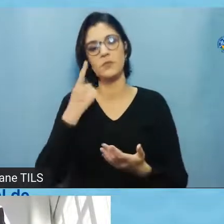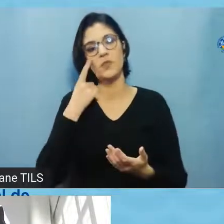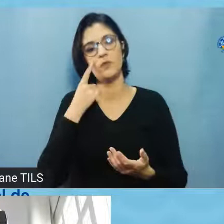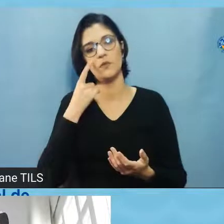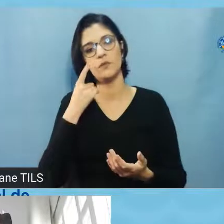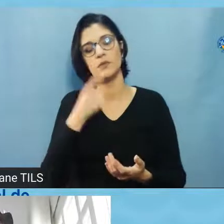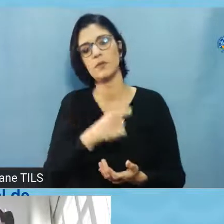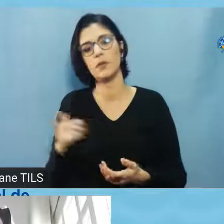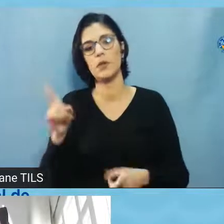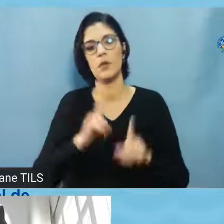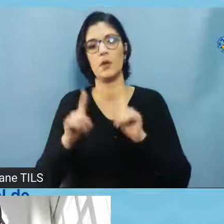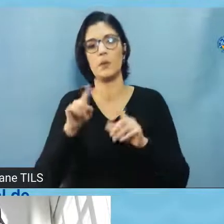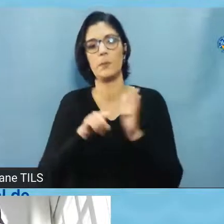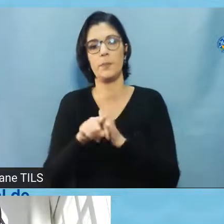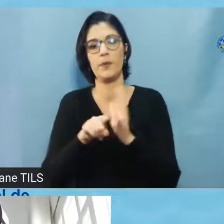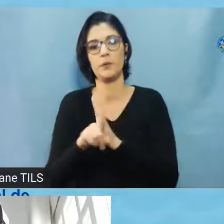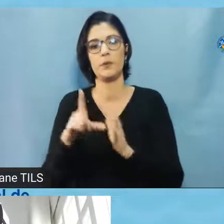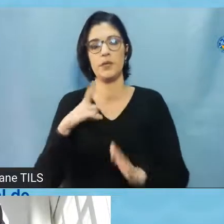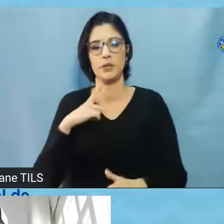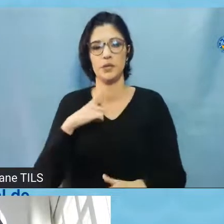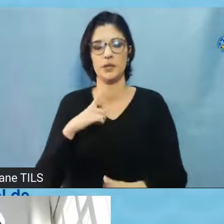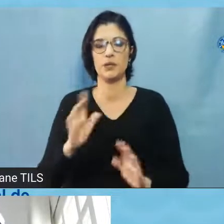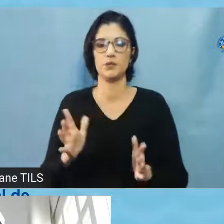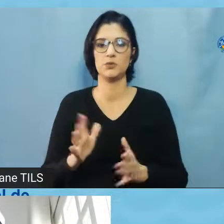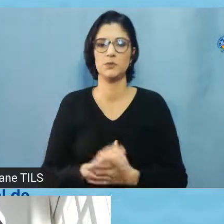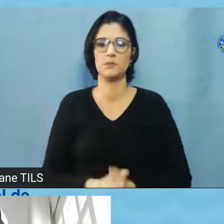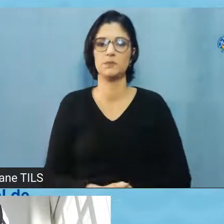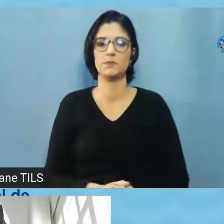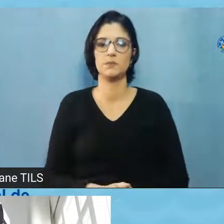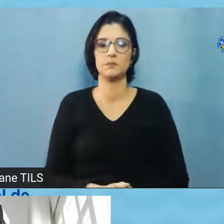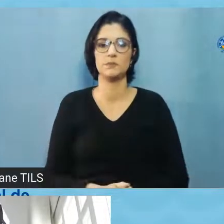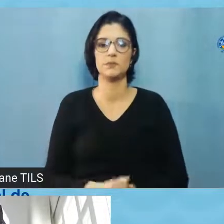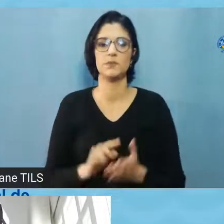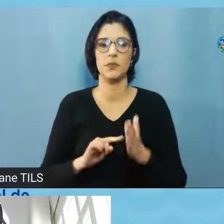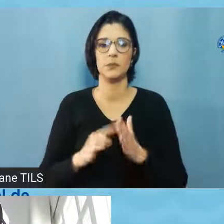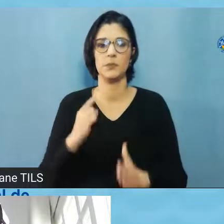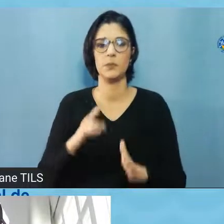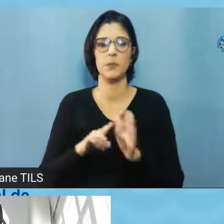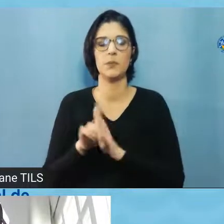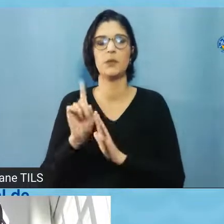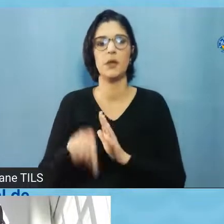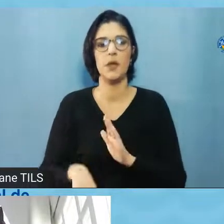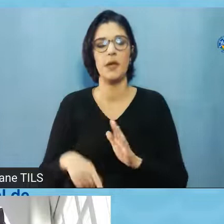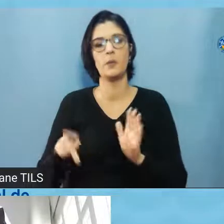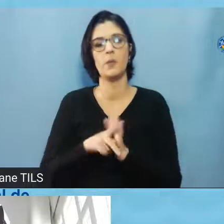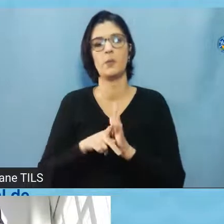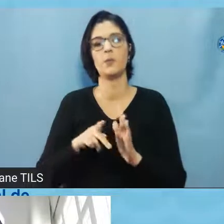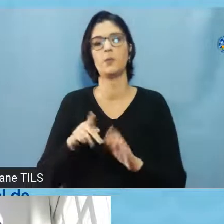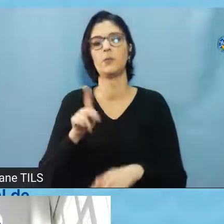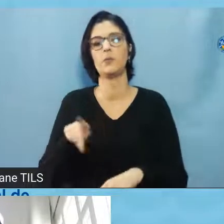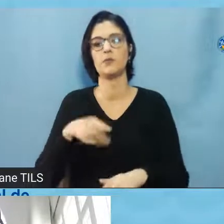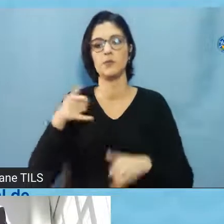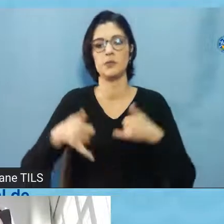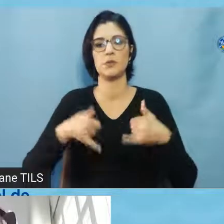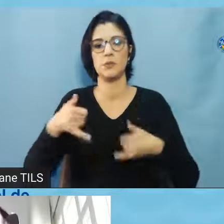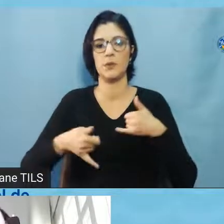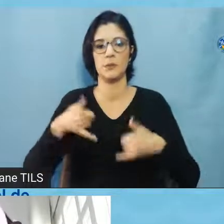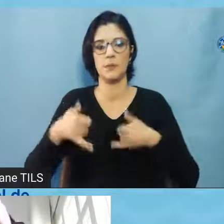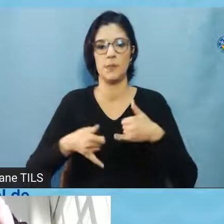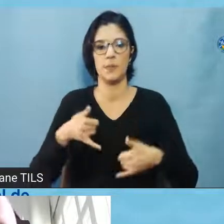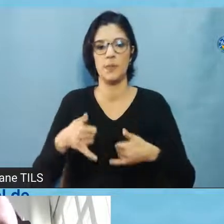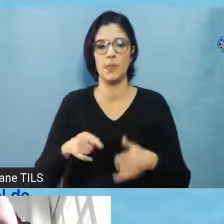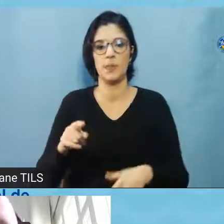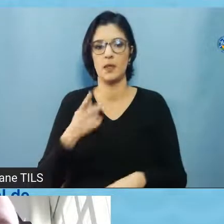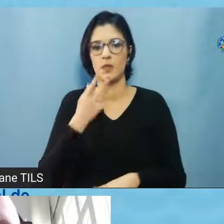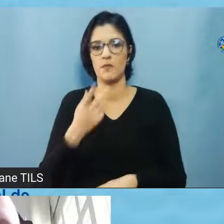algumas perguntas, temos várias perguntas aqui, a primeira pergunta é da professora Isabel Razia, né, e ela coloca caso o projeto não